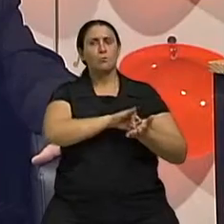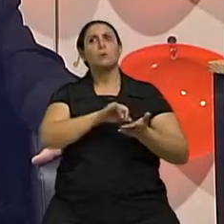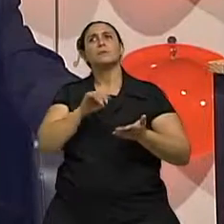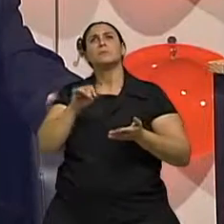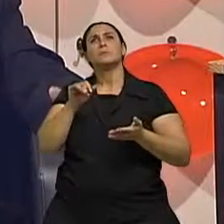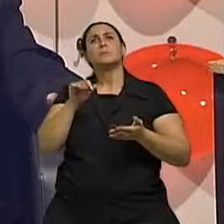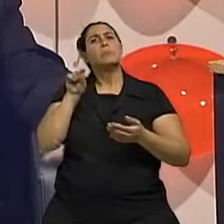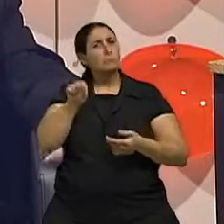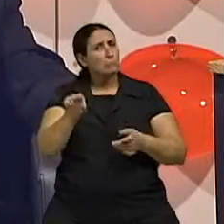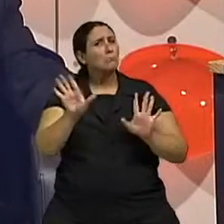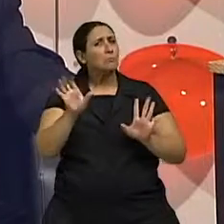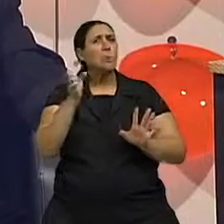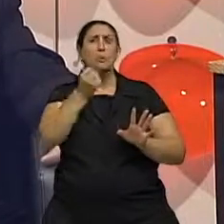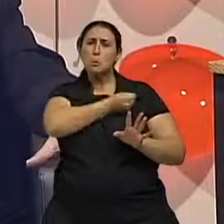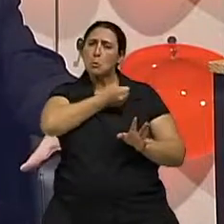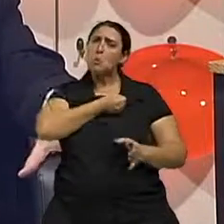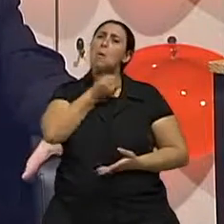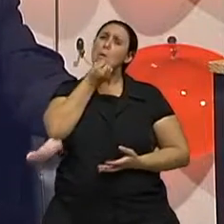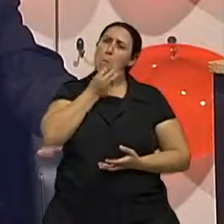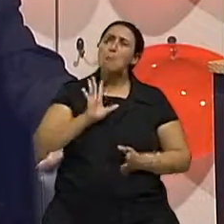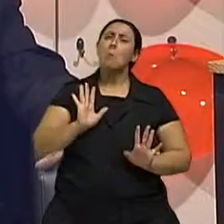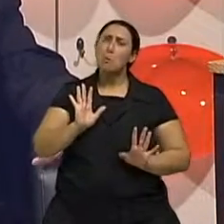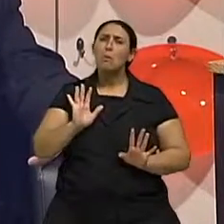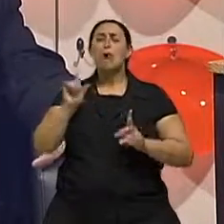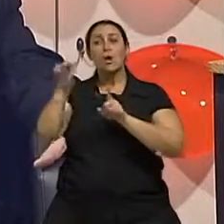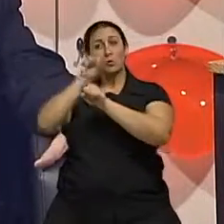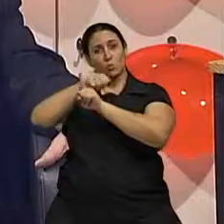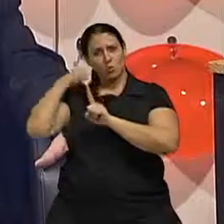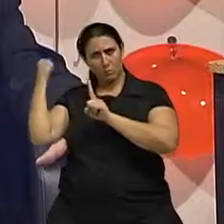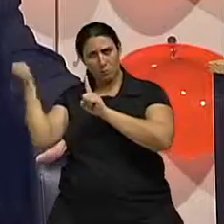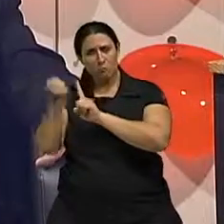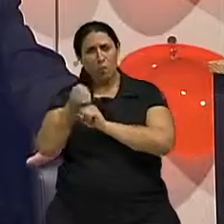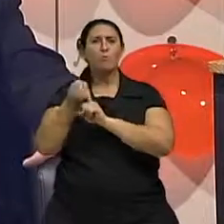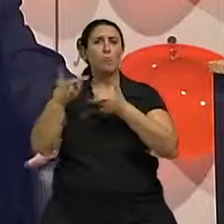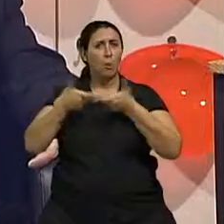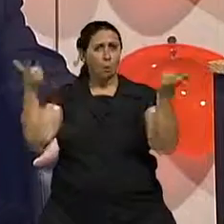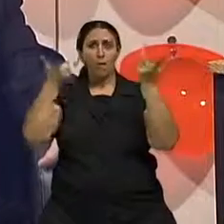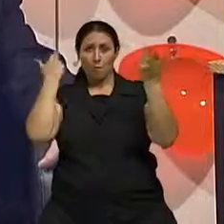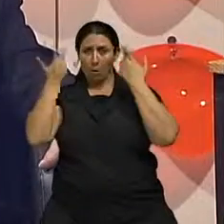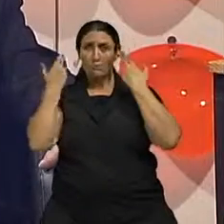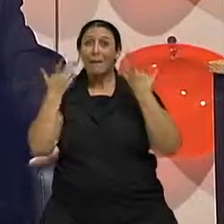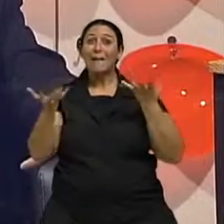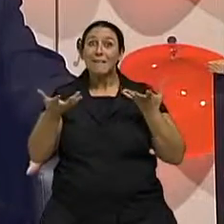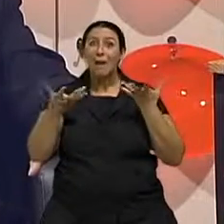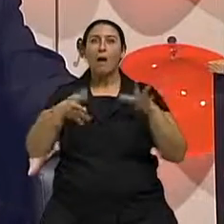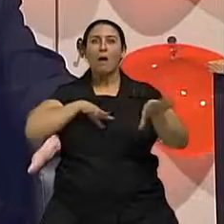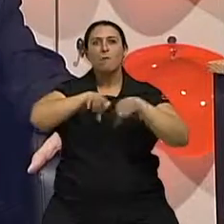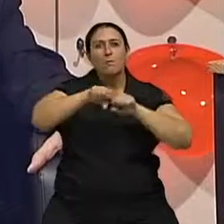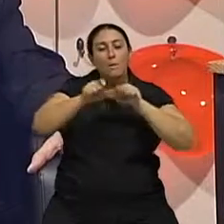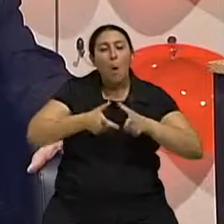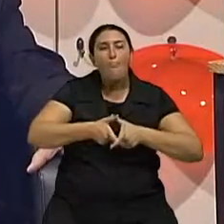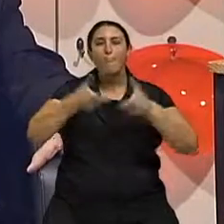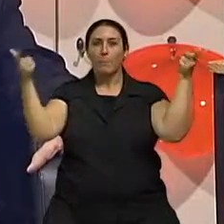bom. É um número razoável. Embora a sociedade de cirurgia plástica queira aumentar o número de formações de